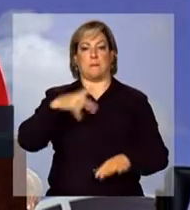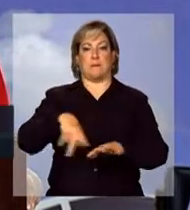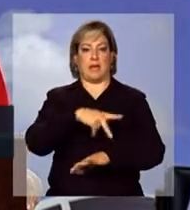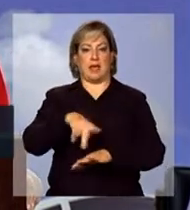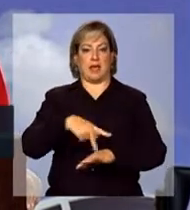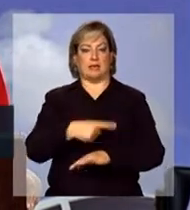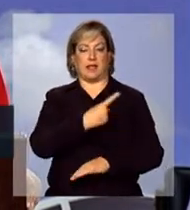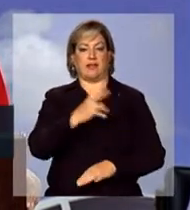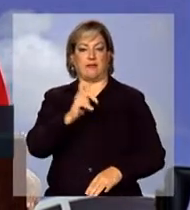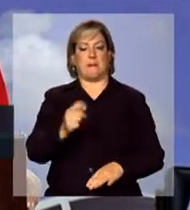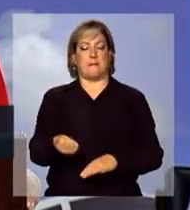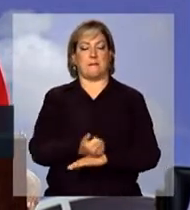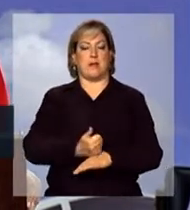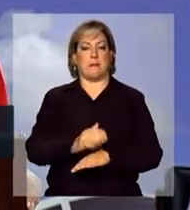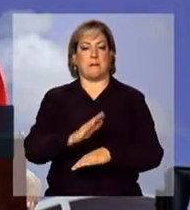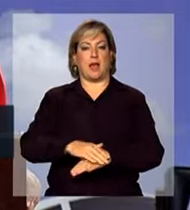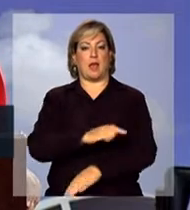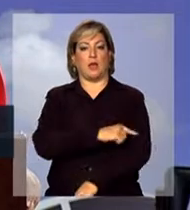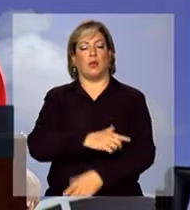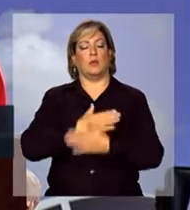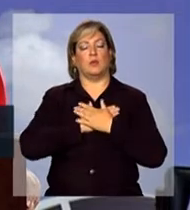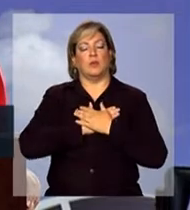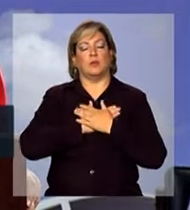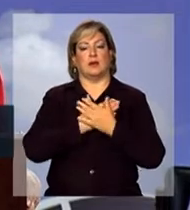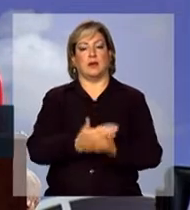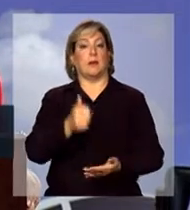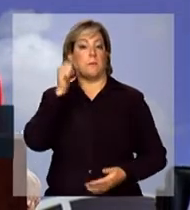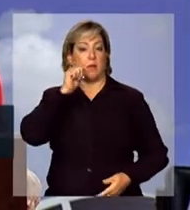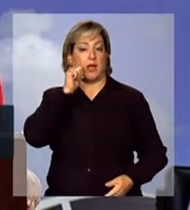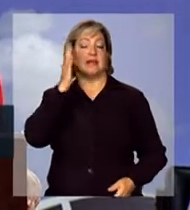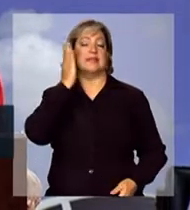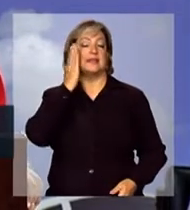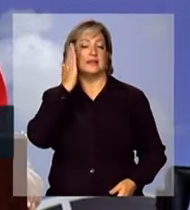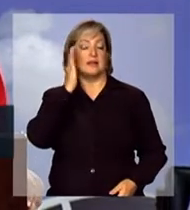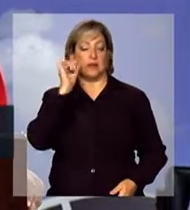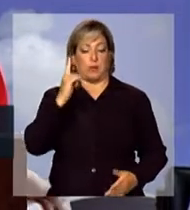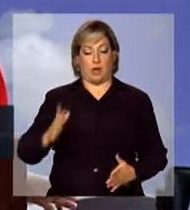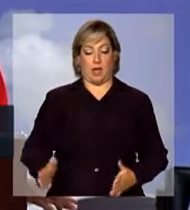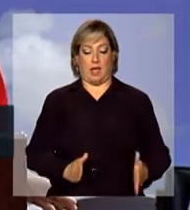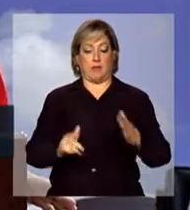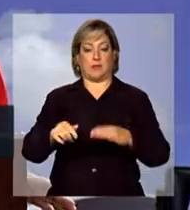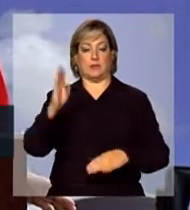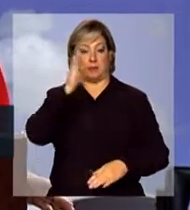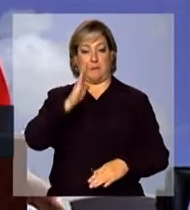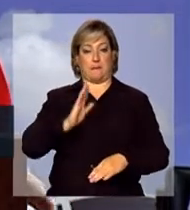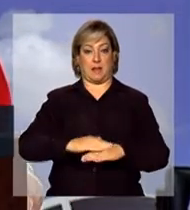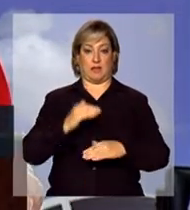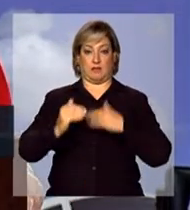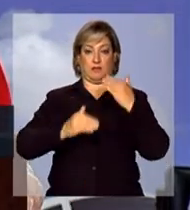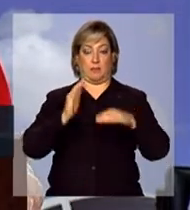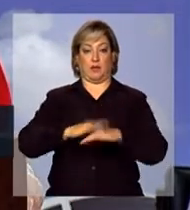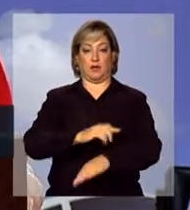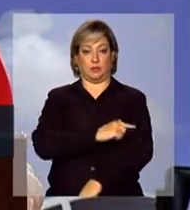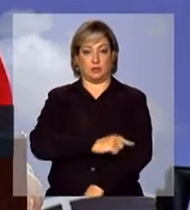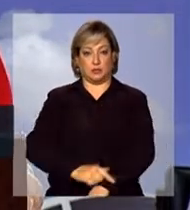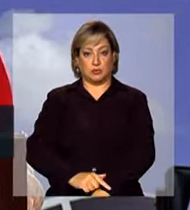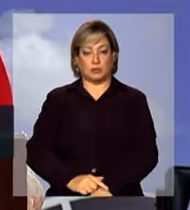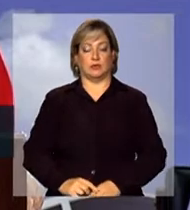melhor e mais humano. Mulheres que sabem que o caminho para esse Brasil mais desenvolvido e mais justo